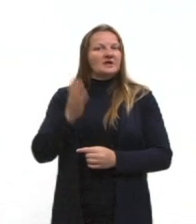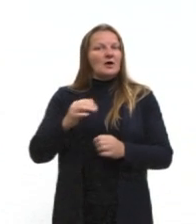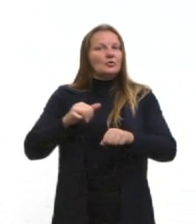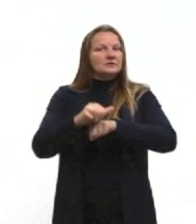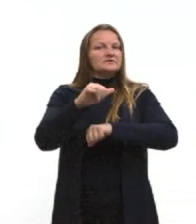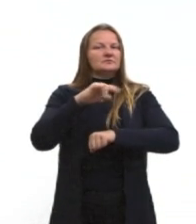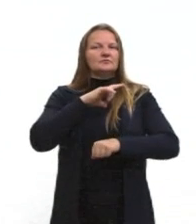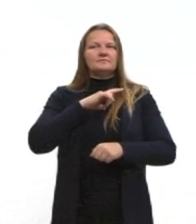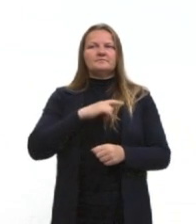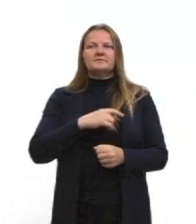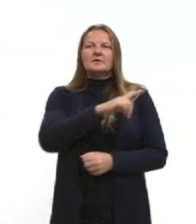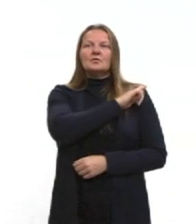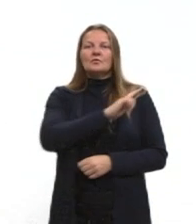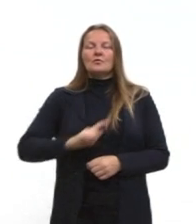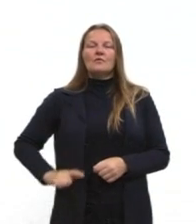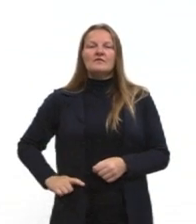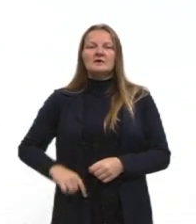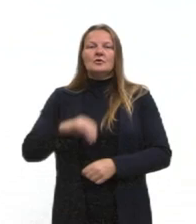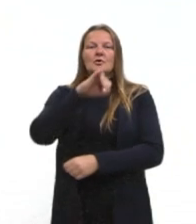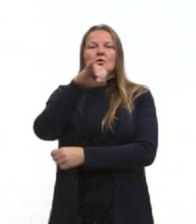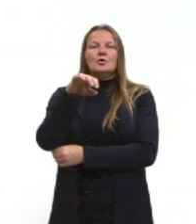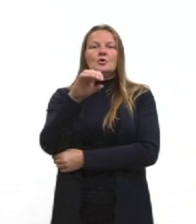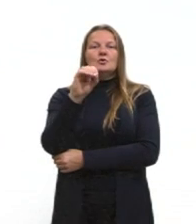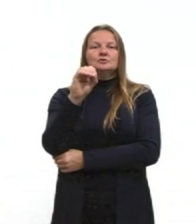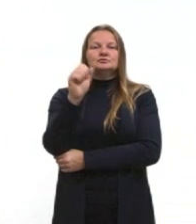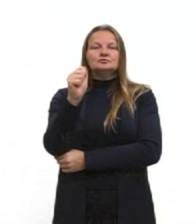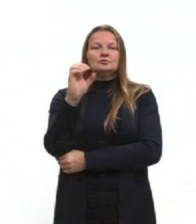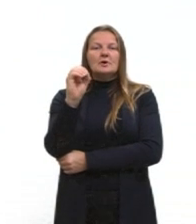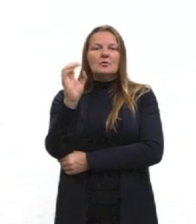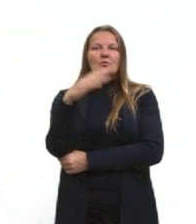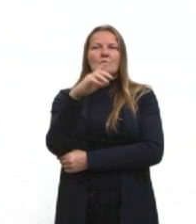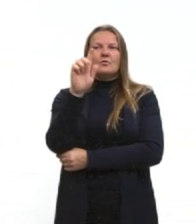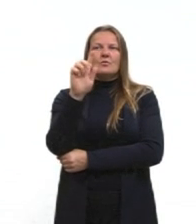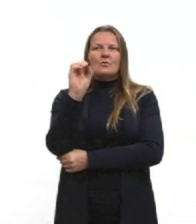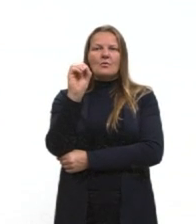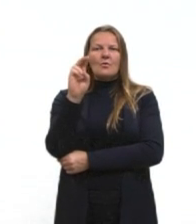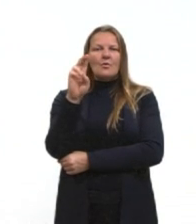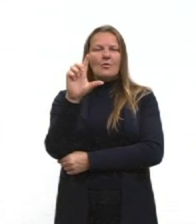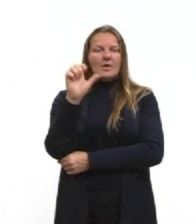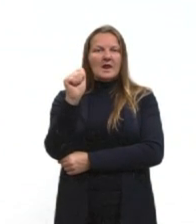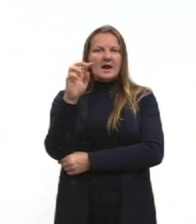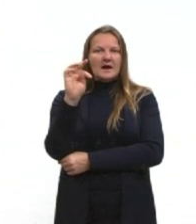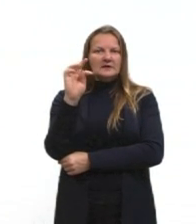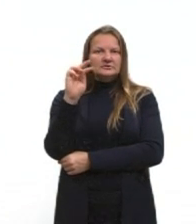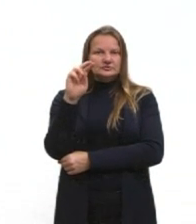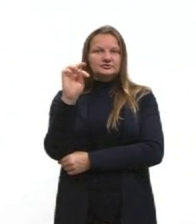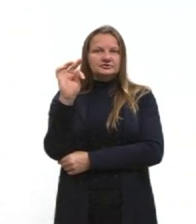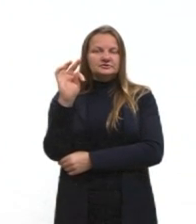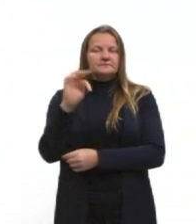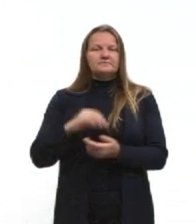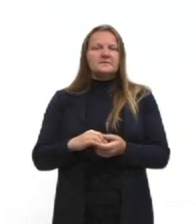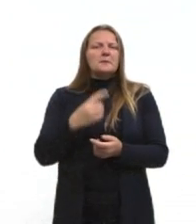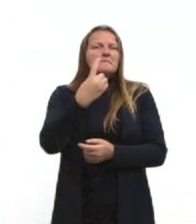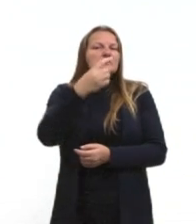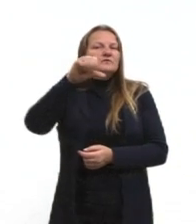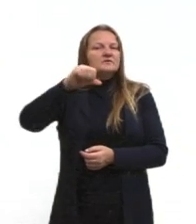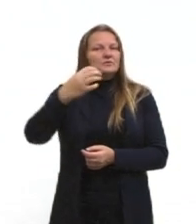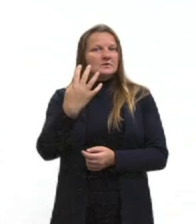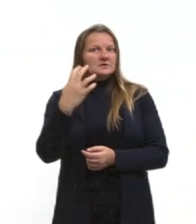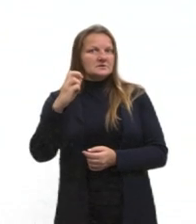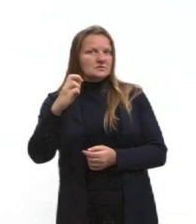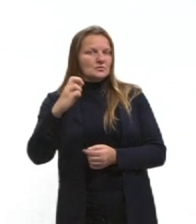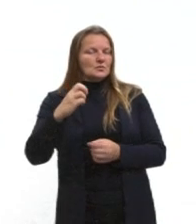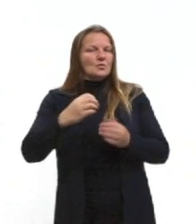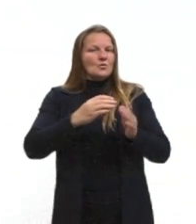Começamos com o governo de João Goulart. Depois que o Getúlio Vargas sai do poder, ali em 1945, se